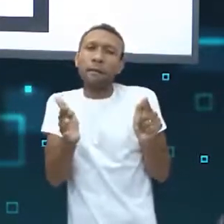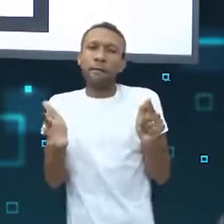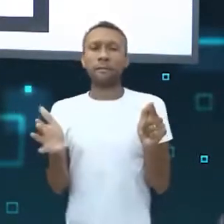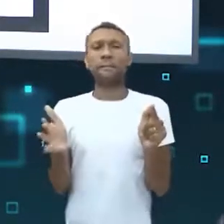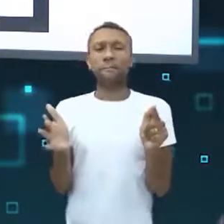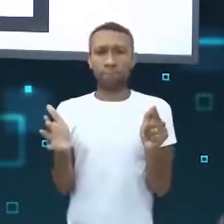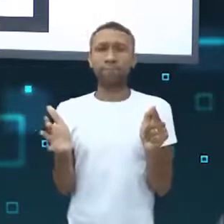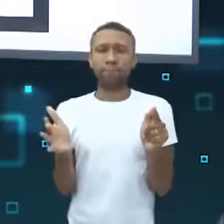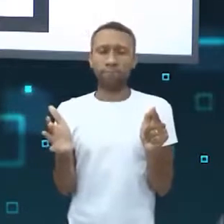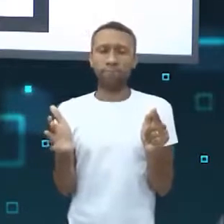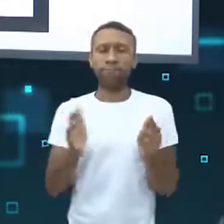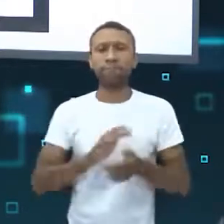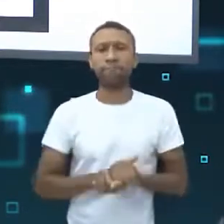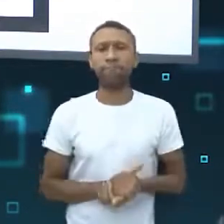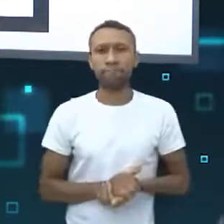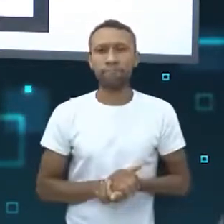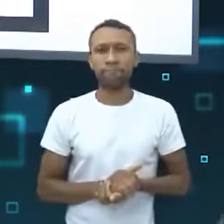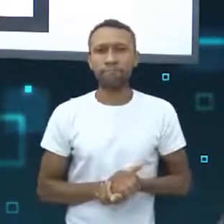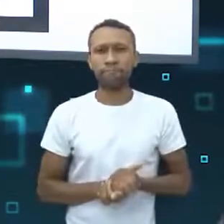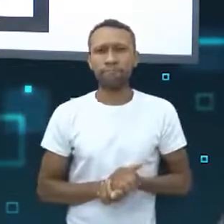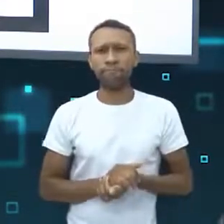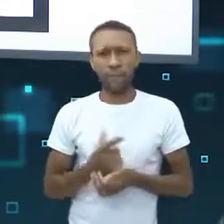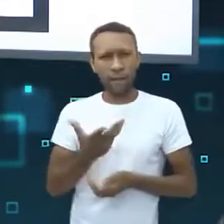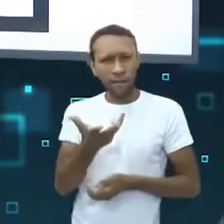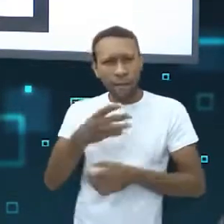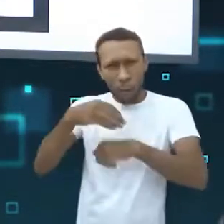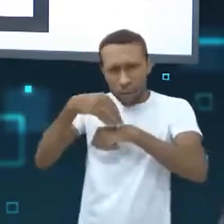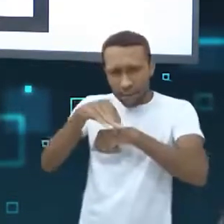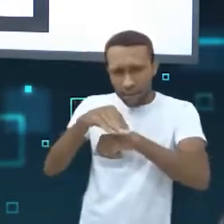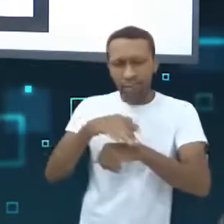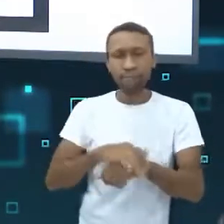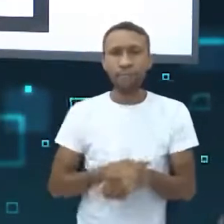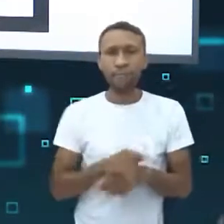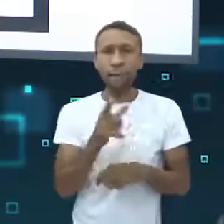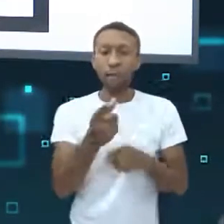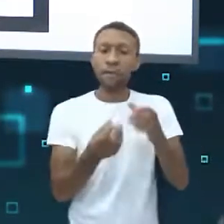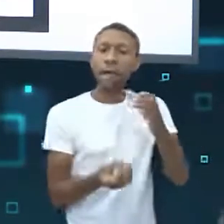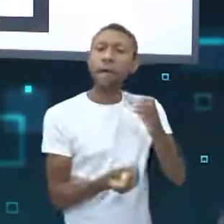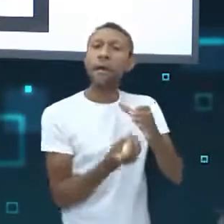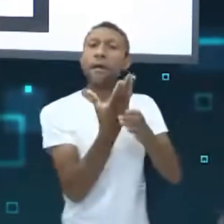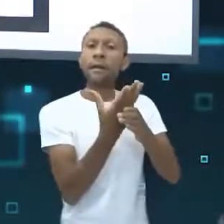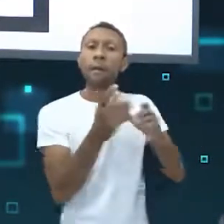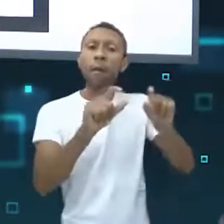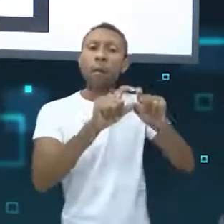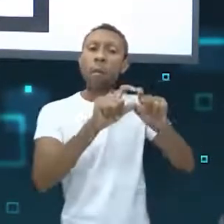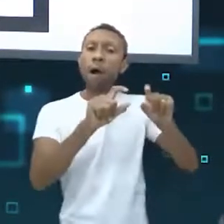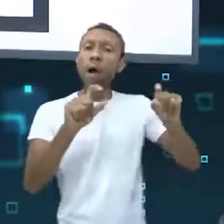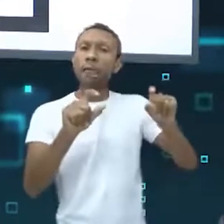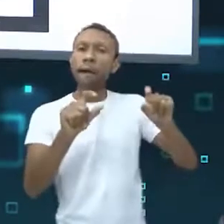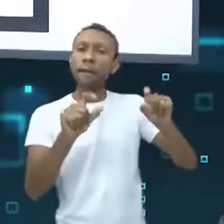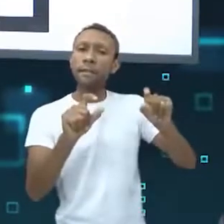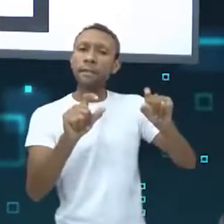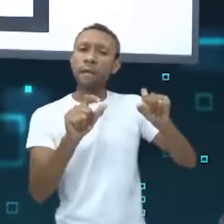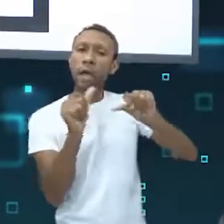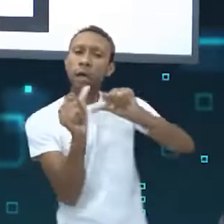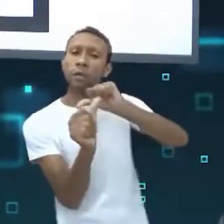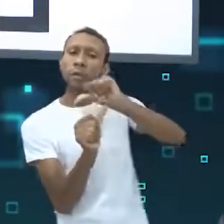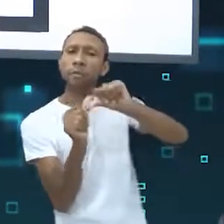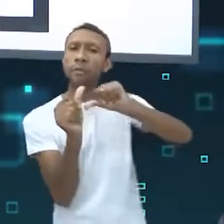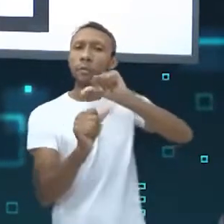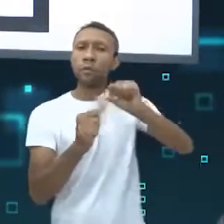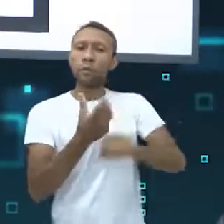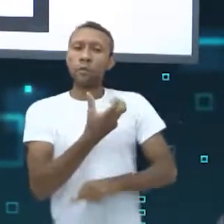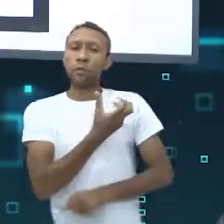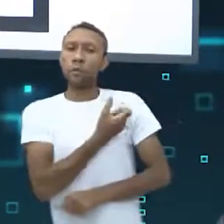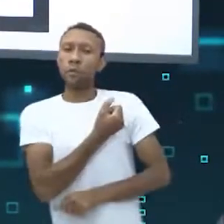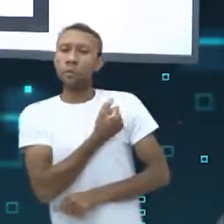prática. E impessoal. Quer uma dica? Crie uma frase, substitua algumas letras por números